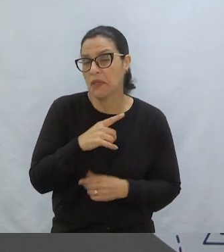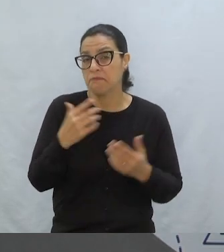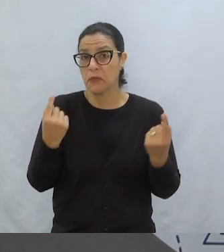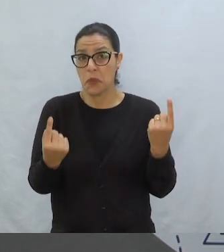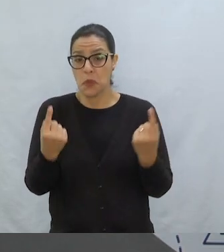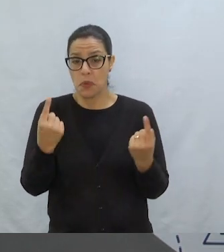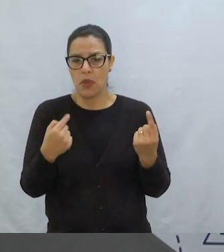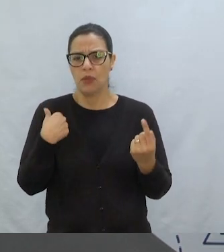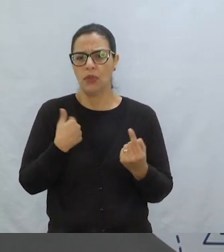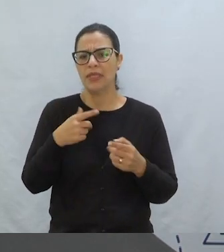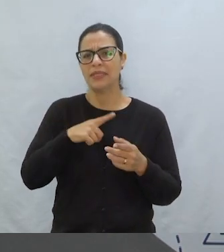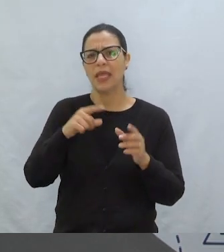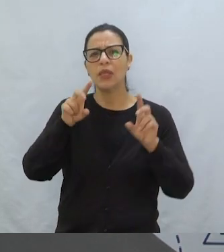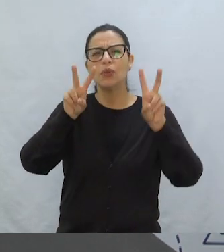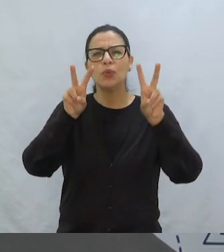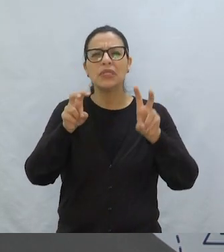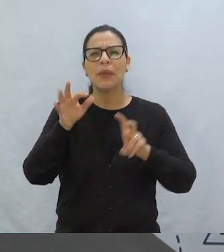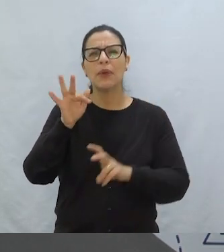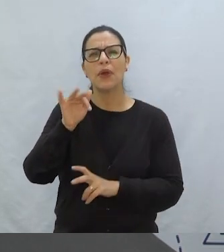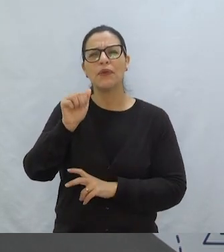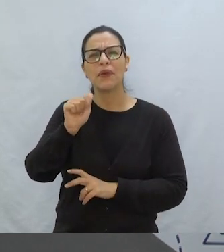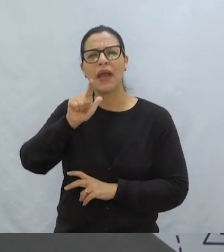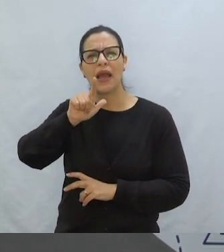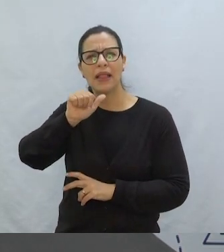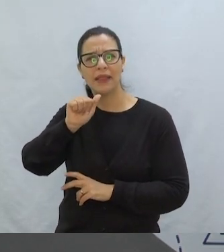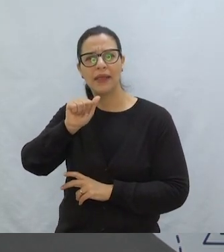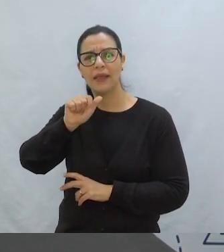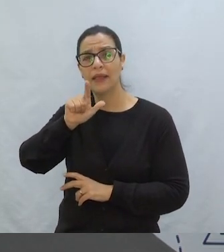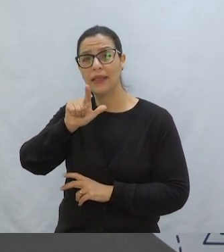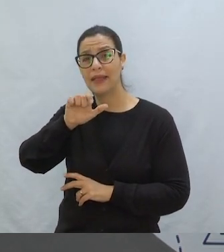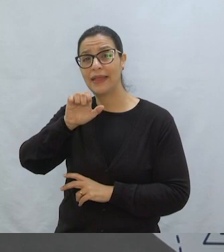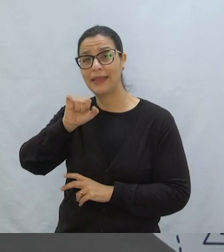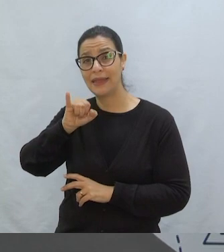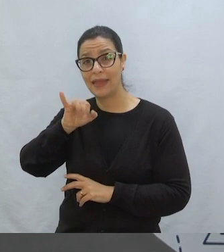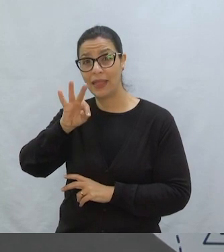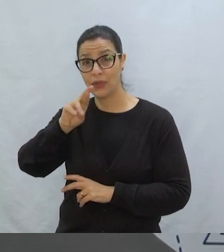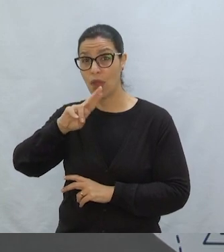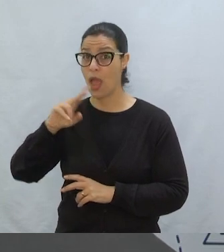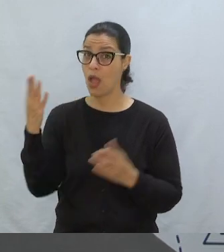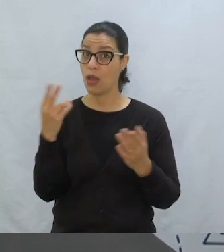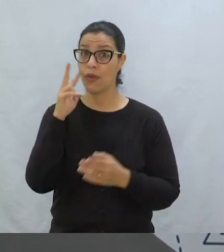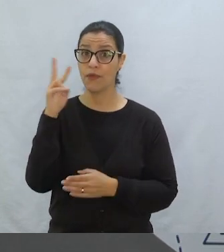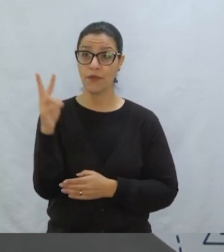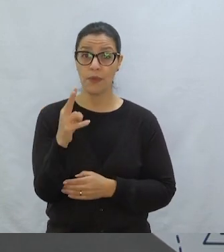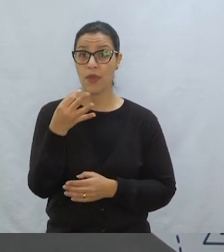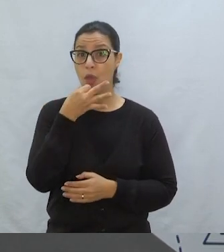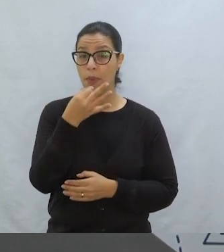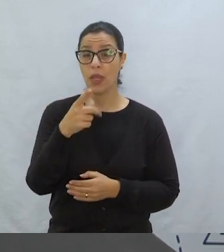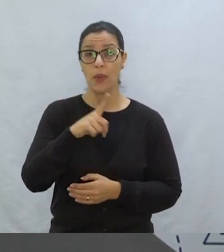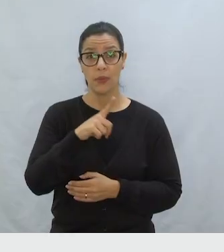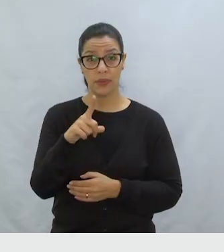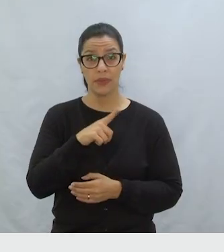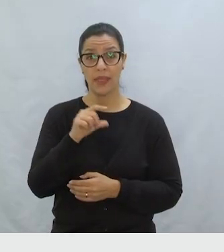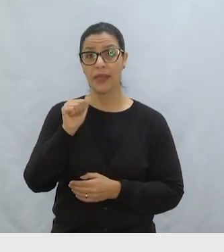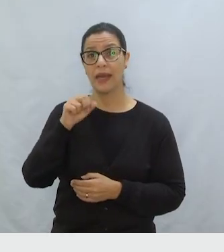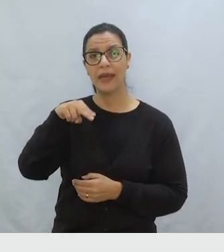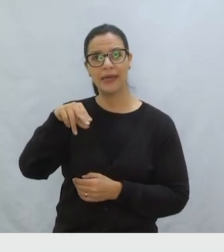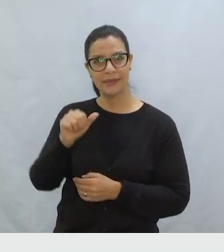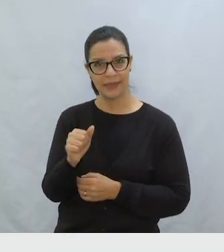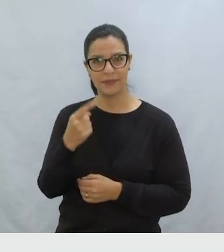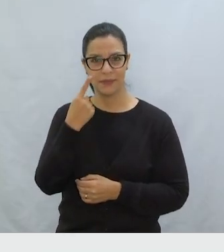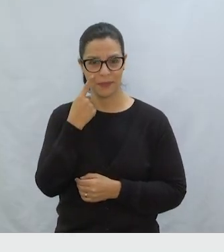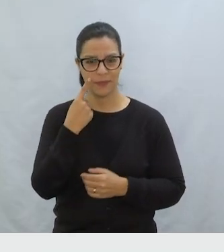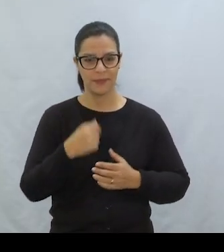A gente tem a sessão Fala Leitor. O leitor participa muito das nossas aulas. Então, a gente vai ouvir agora Qual é a opinião